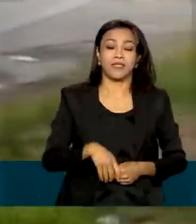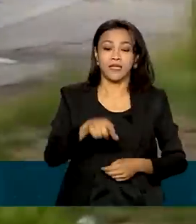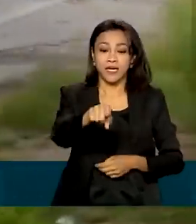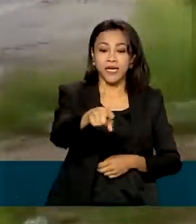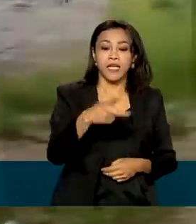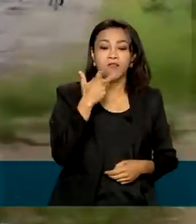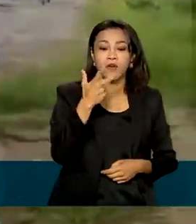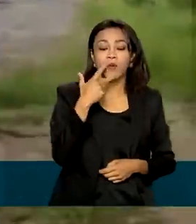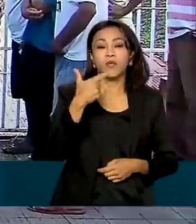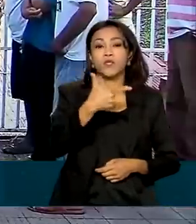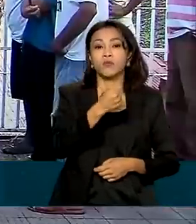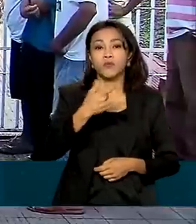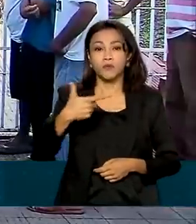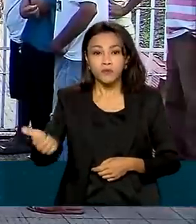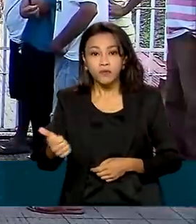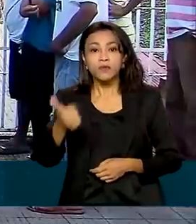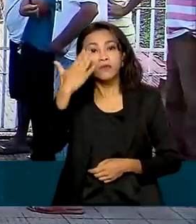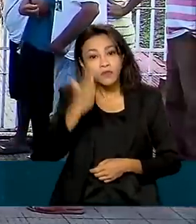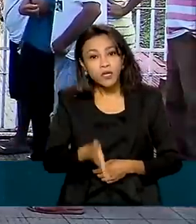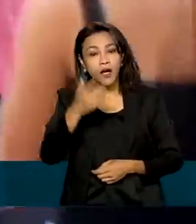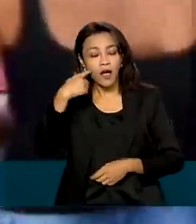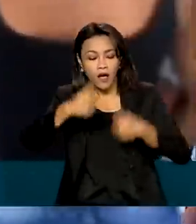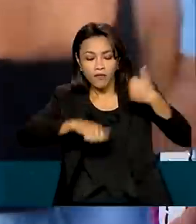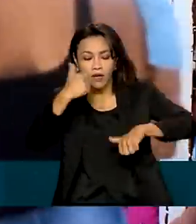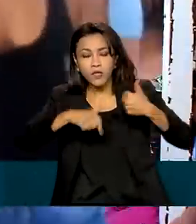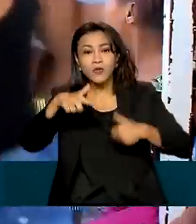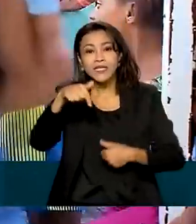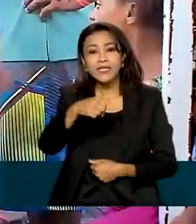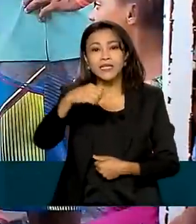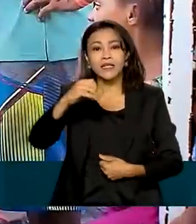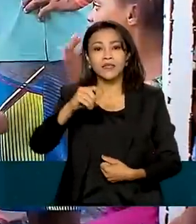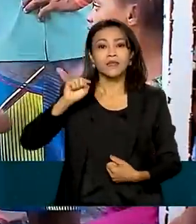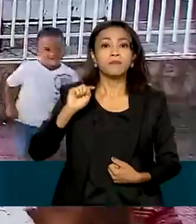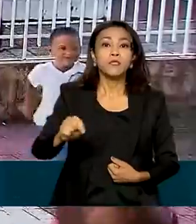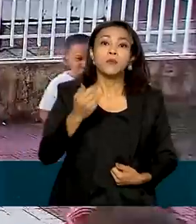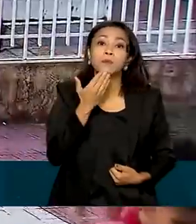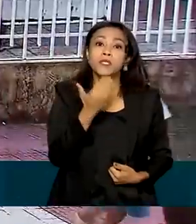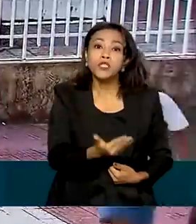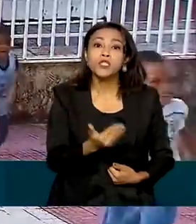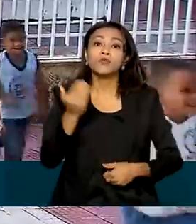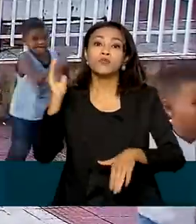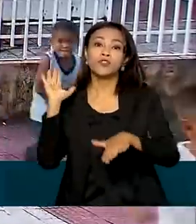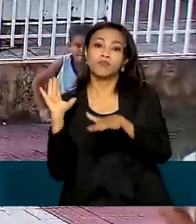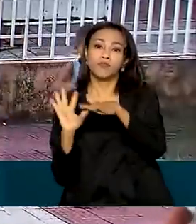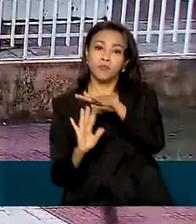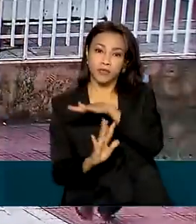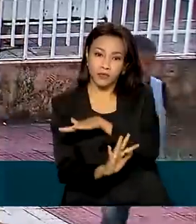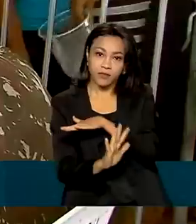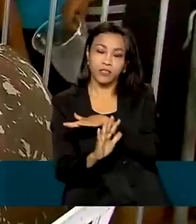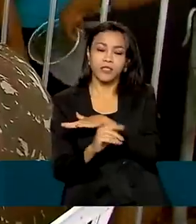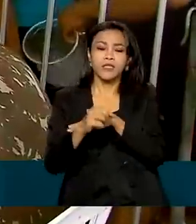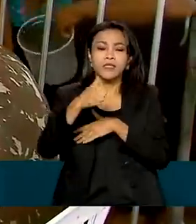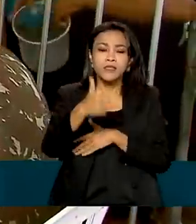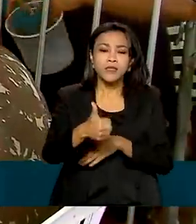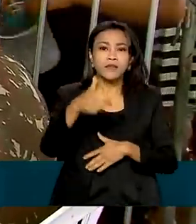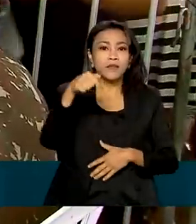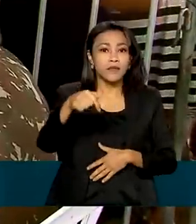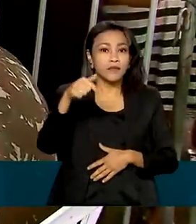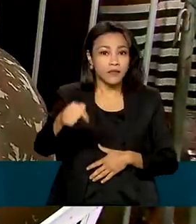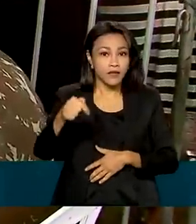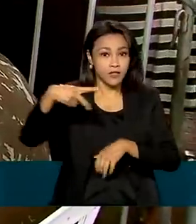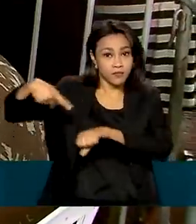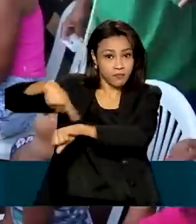o governo analisou mais de 70 mil pedidos de refúgio de pessoas vindas de 177 países,